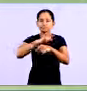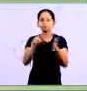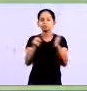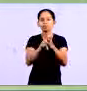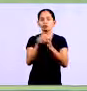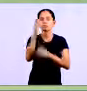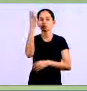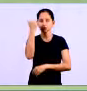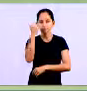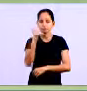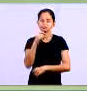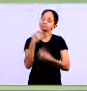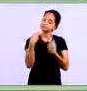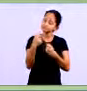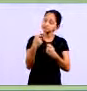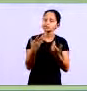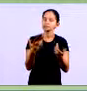iro.